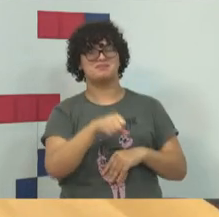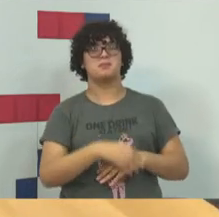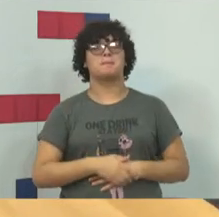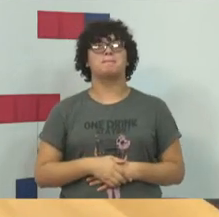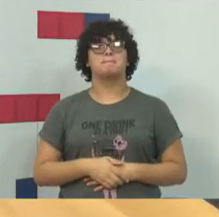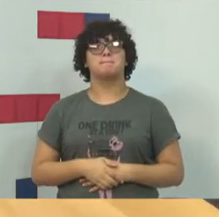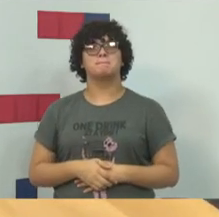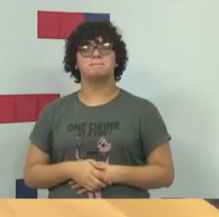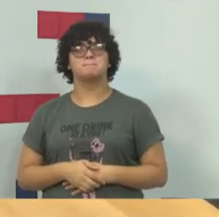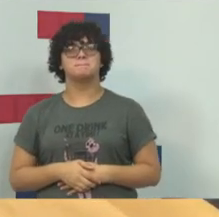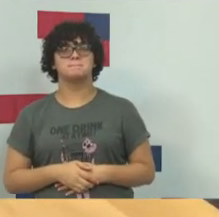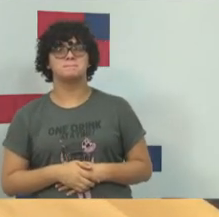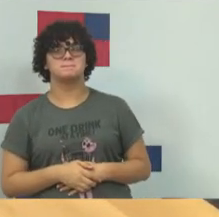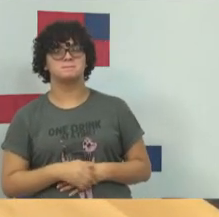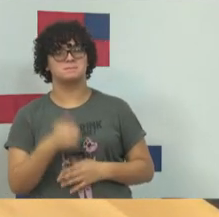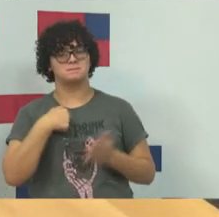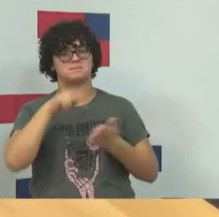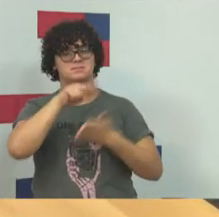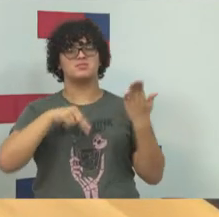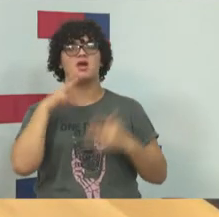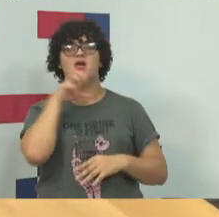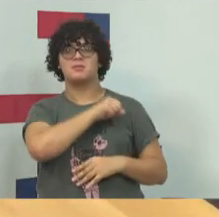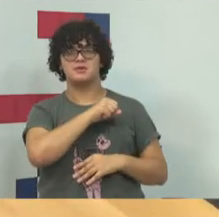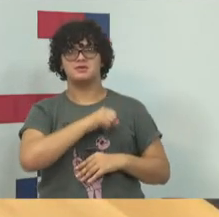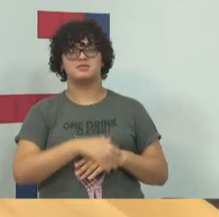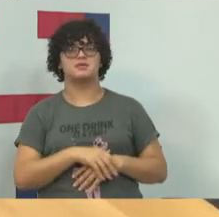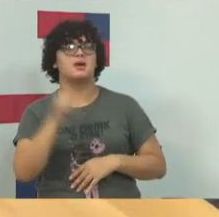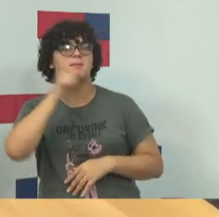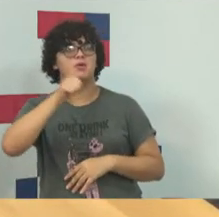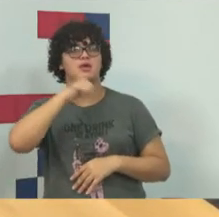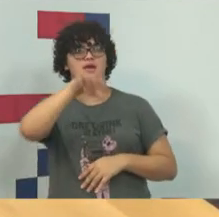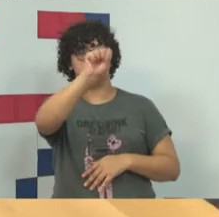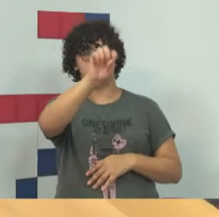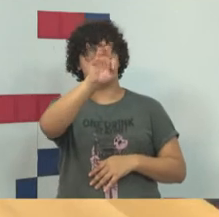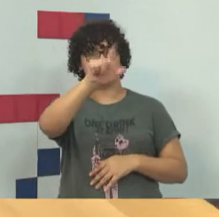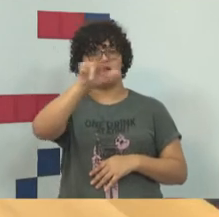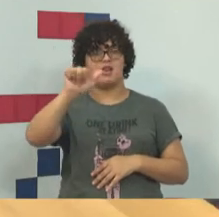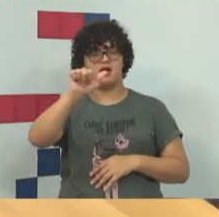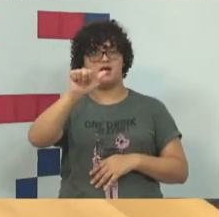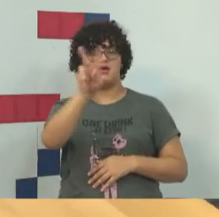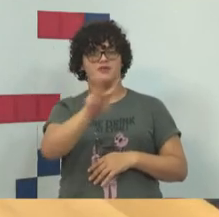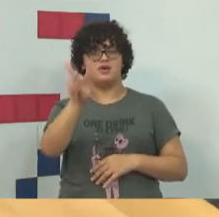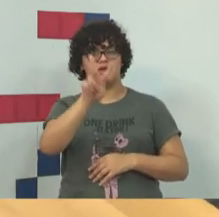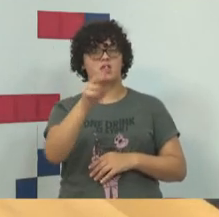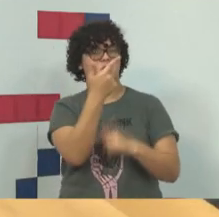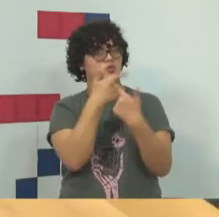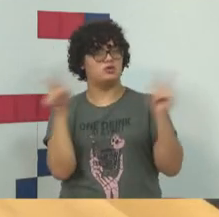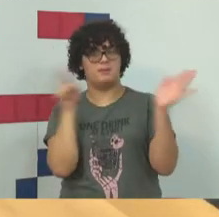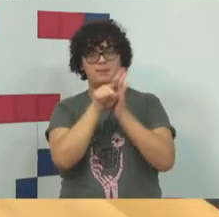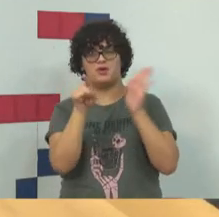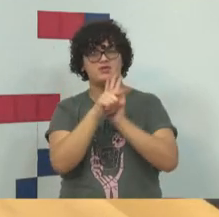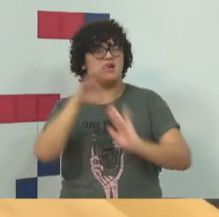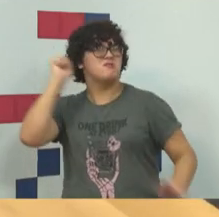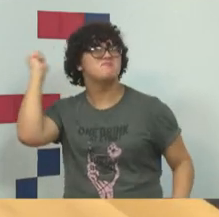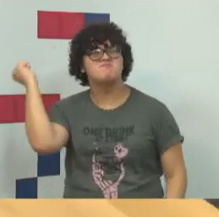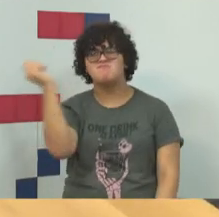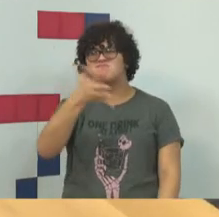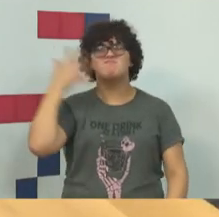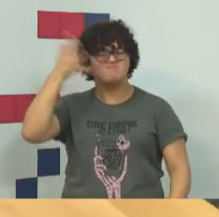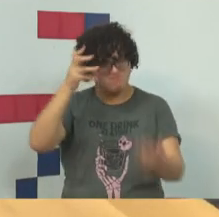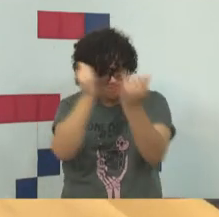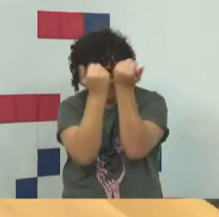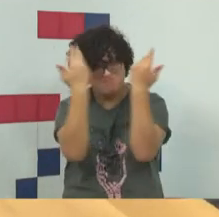Eu vou ler aqui rapidamente. A Estela Alves, da Vergueiro, não tenho perguntas, foi uma palestra excelente,